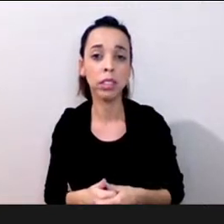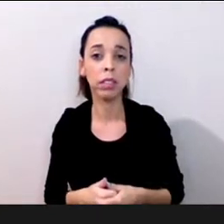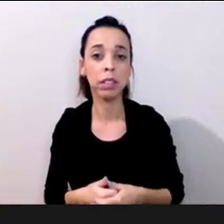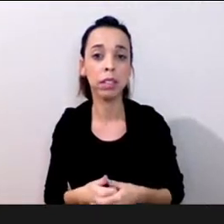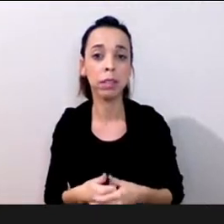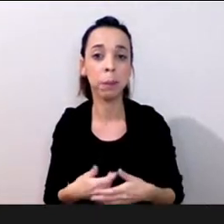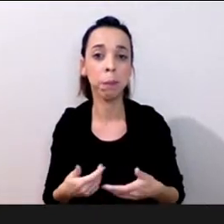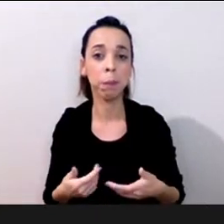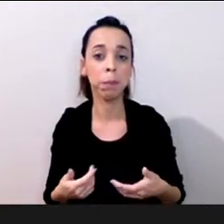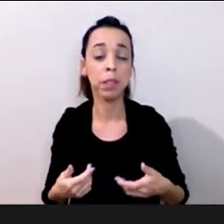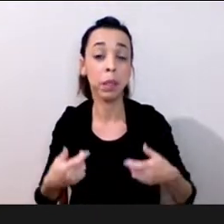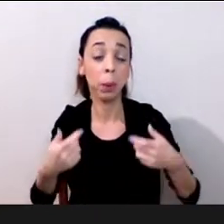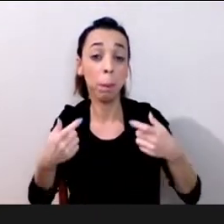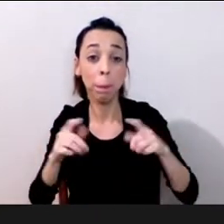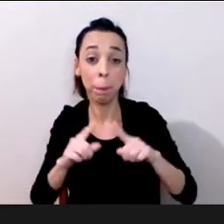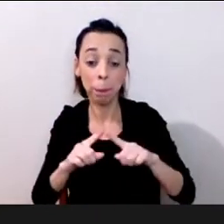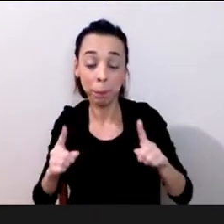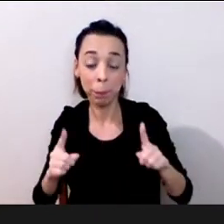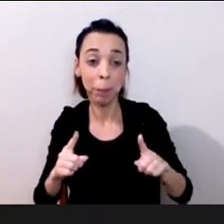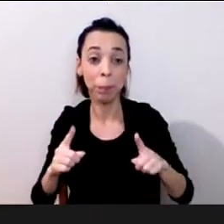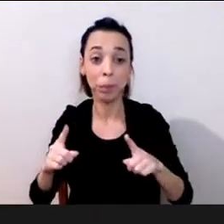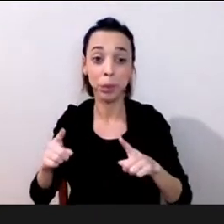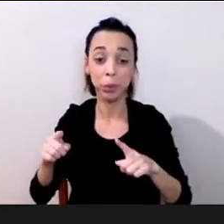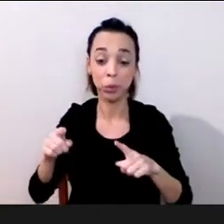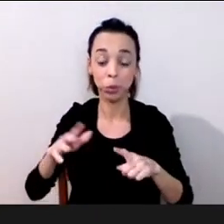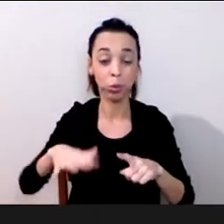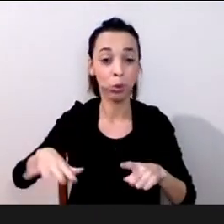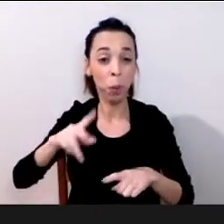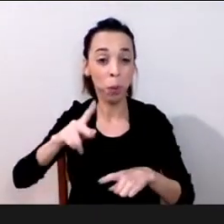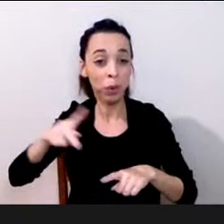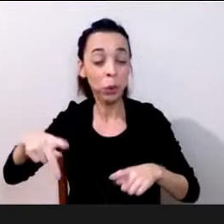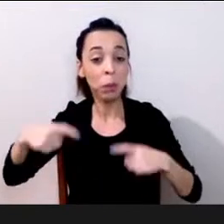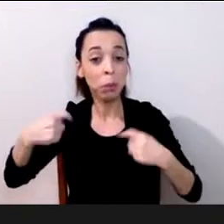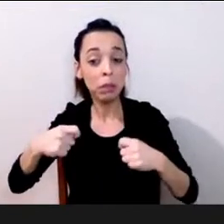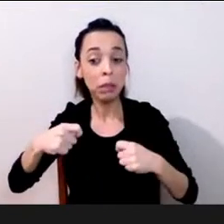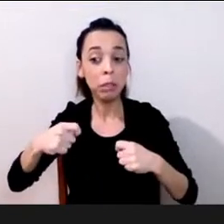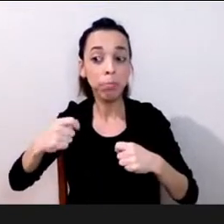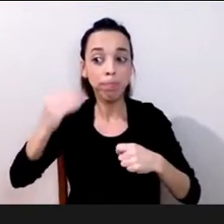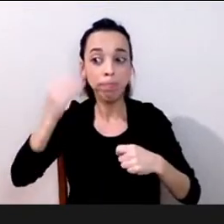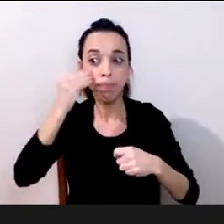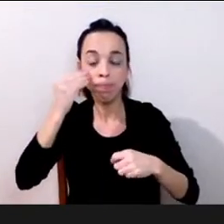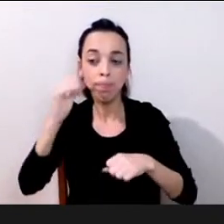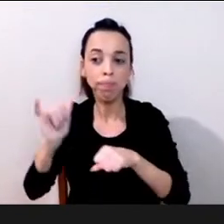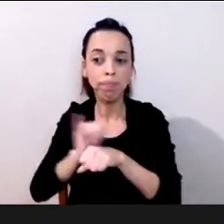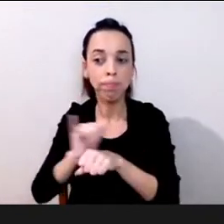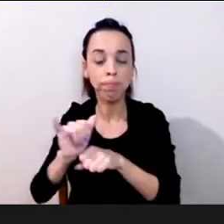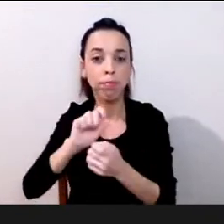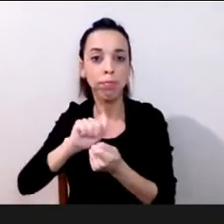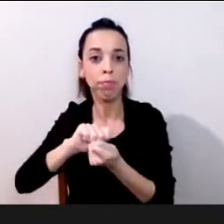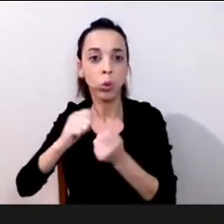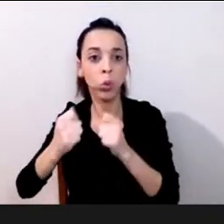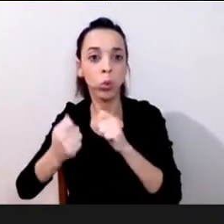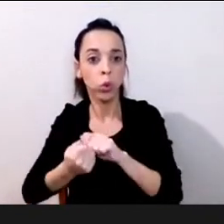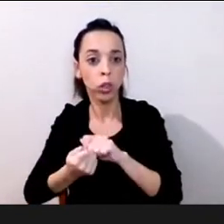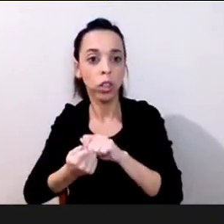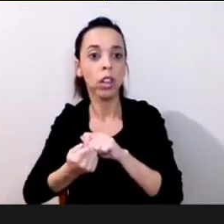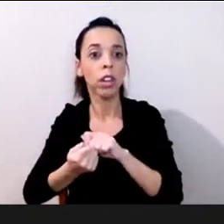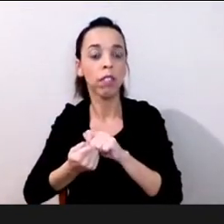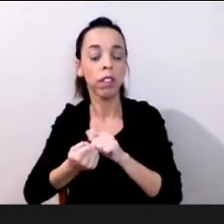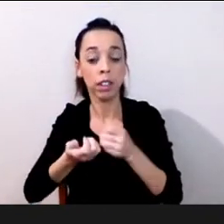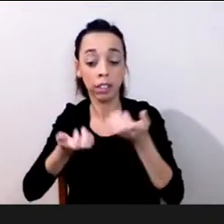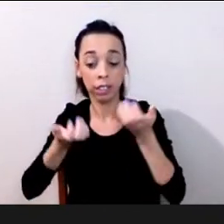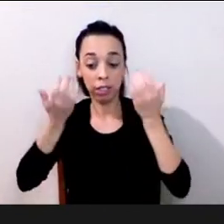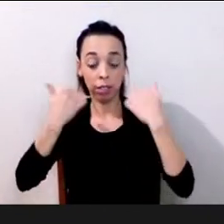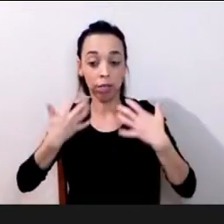trabalha não vai estar motivado quem vai para a escola não vai estar motivado enfim a gente tem de fato que acho que se motivar e ter coragem